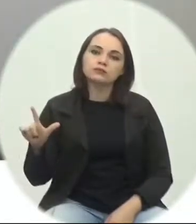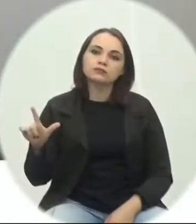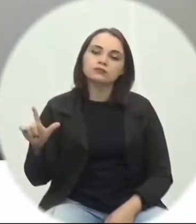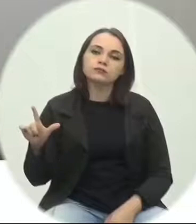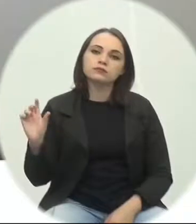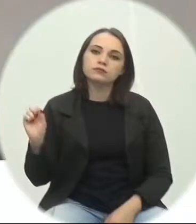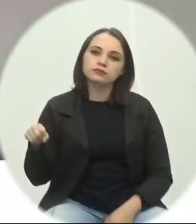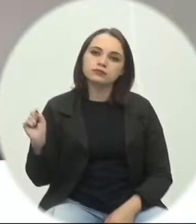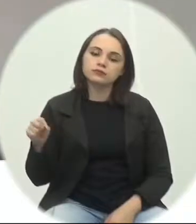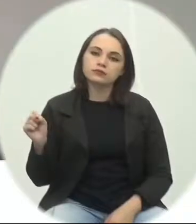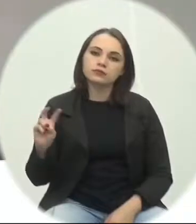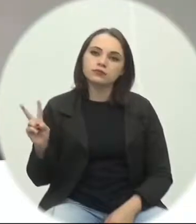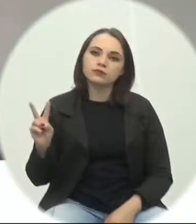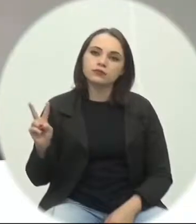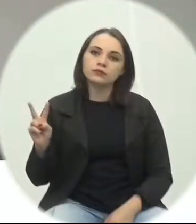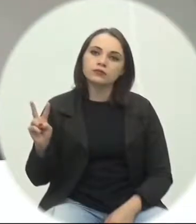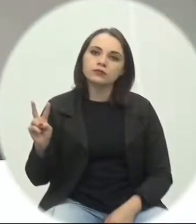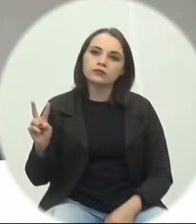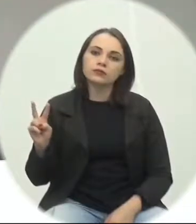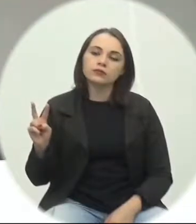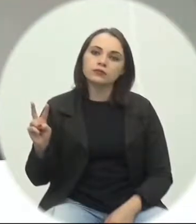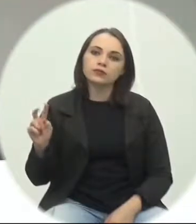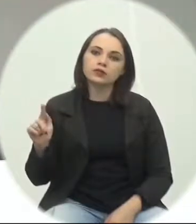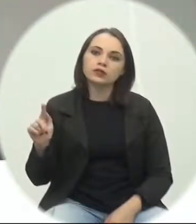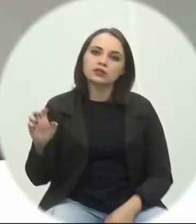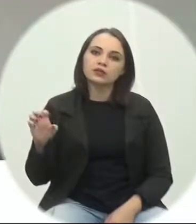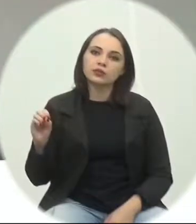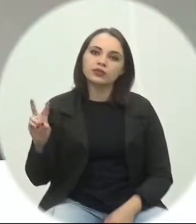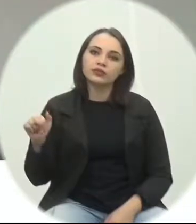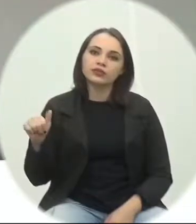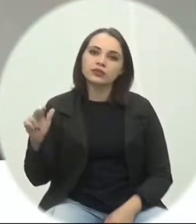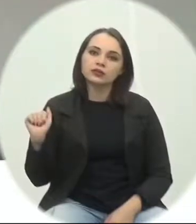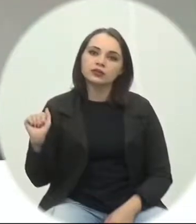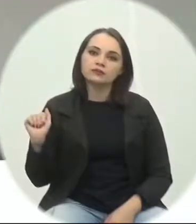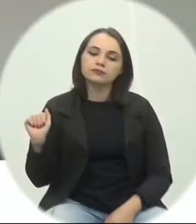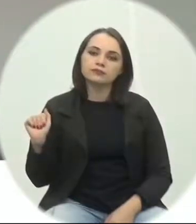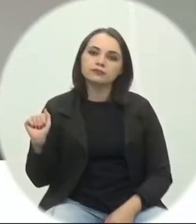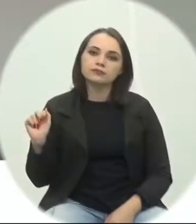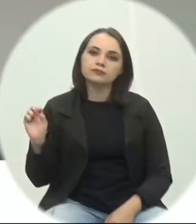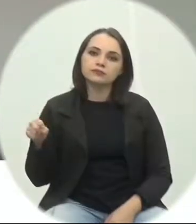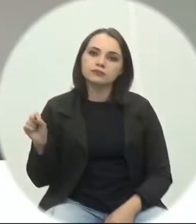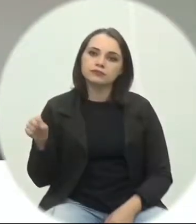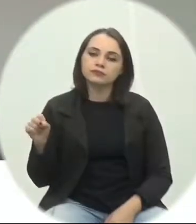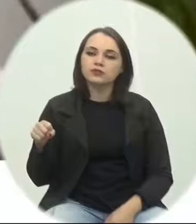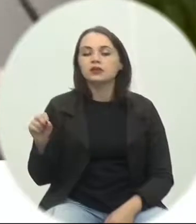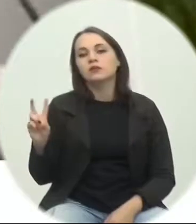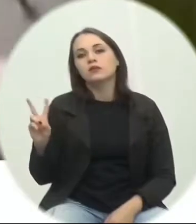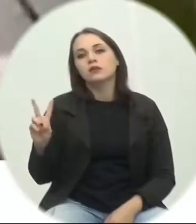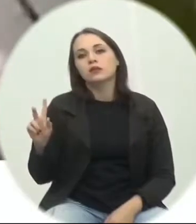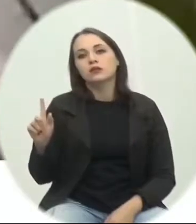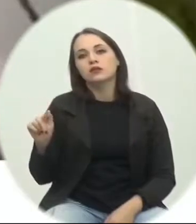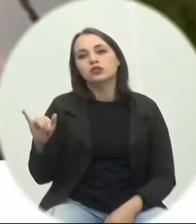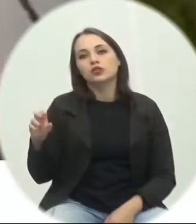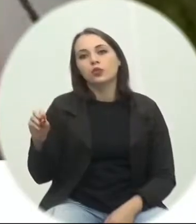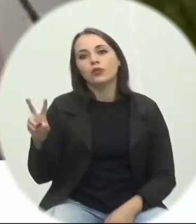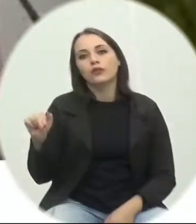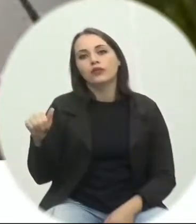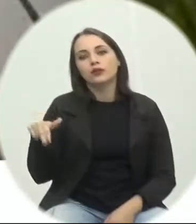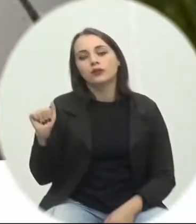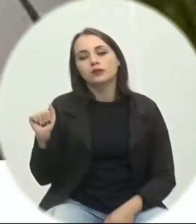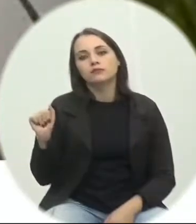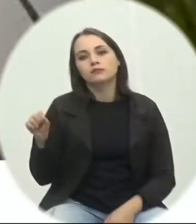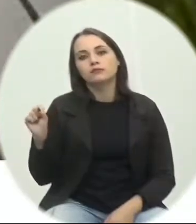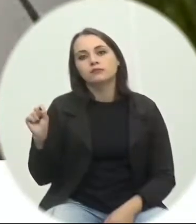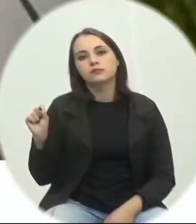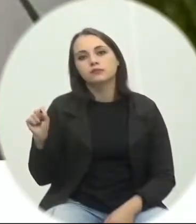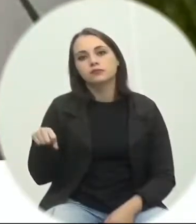A favor. A favor, vereadora Giovanna Zanetti. A favor. A favor, vereadora Giovanna Mondardo.